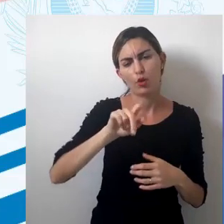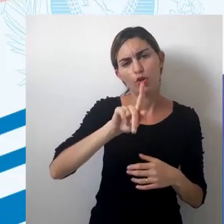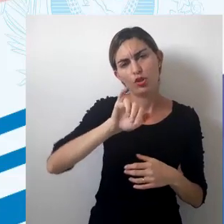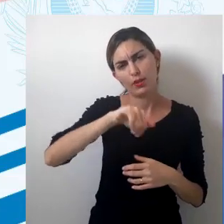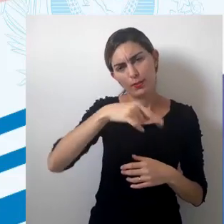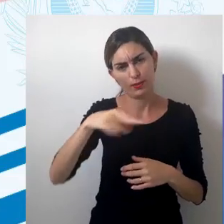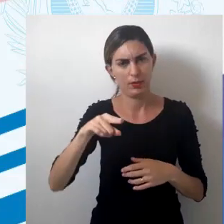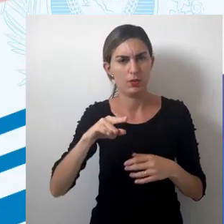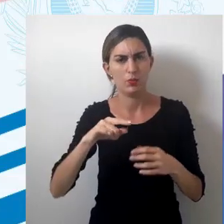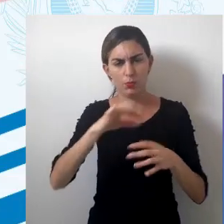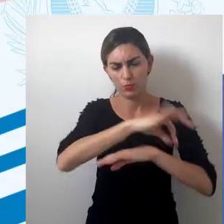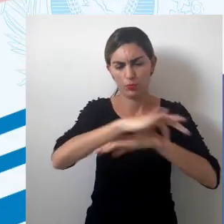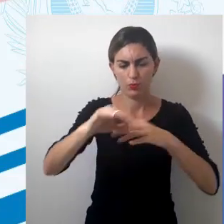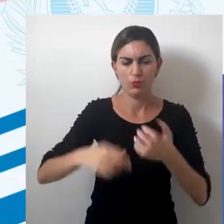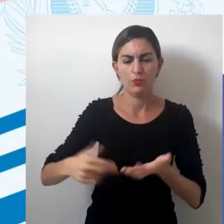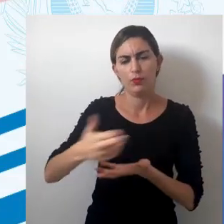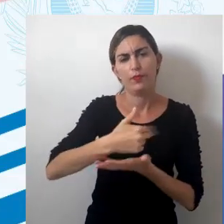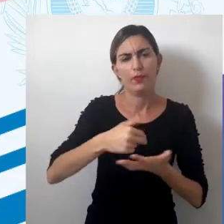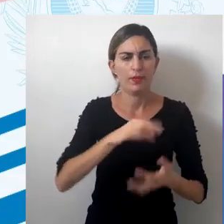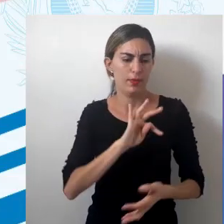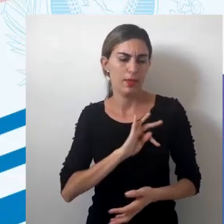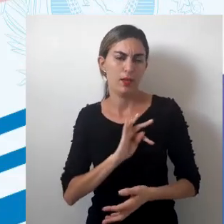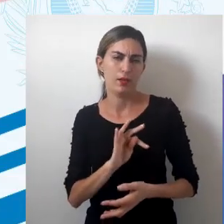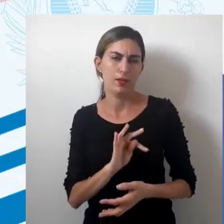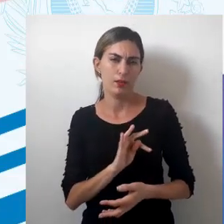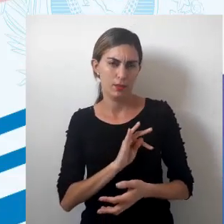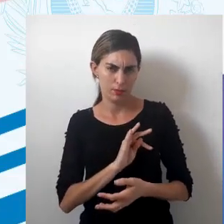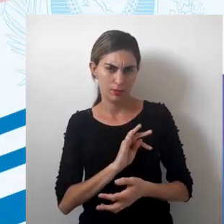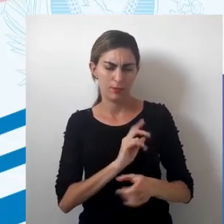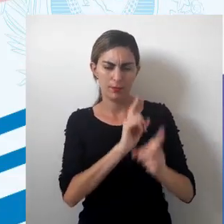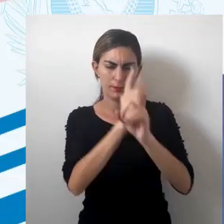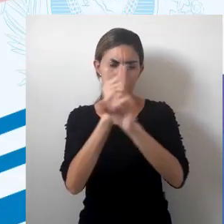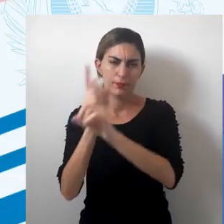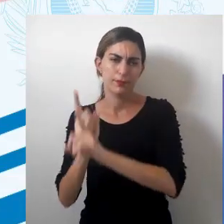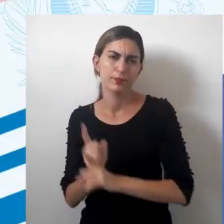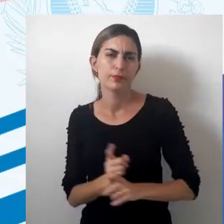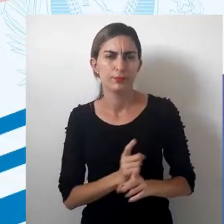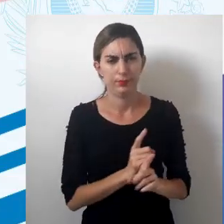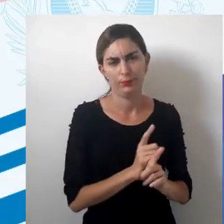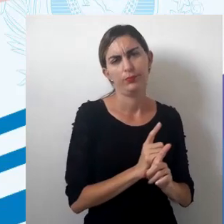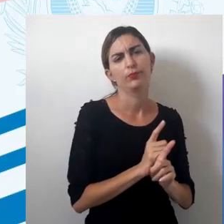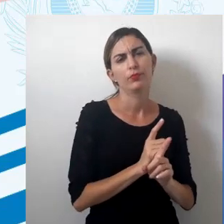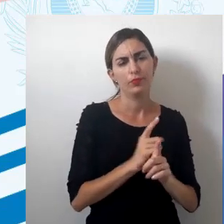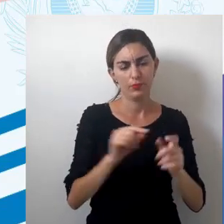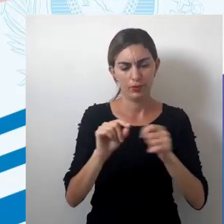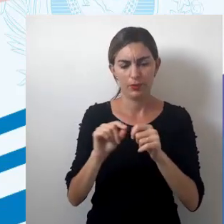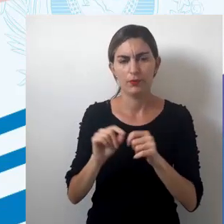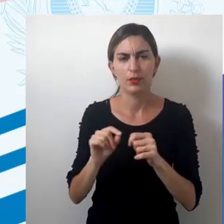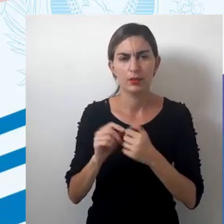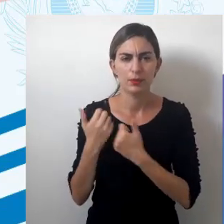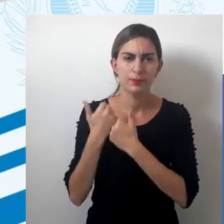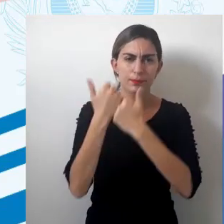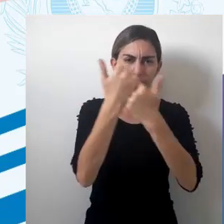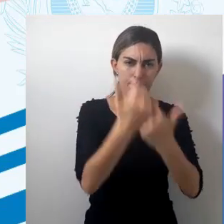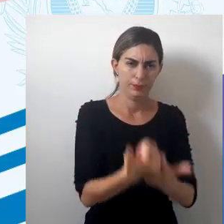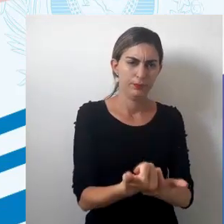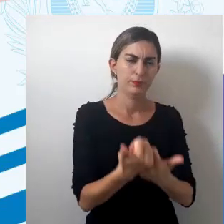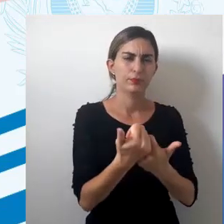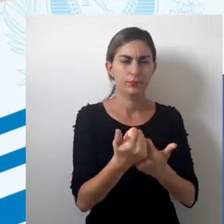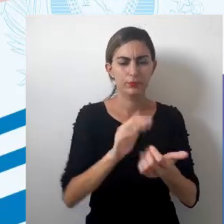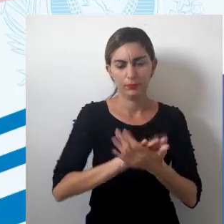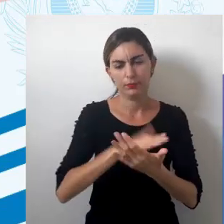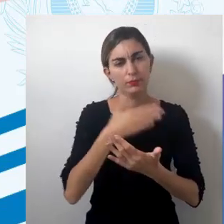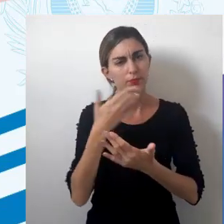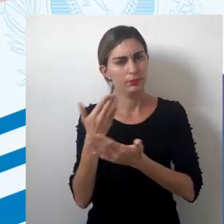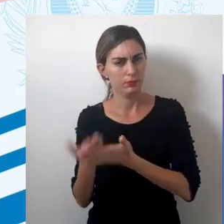cartográfica, ela vem como uma técnica, não é? De identificar, de fazer a representação,